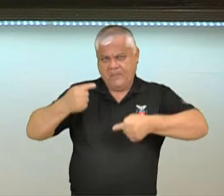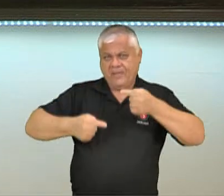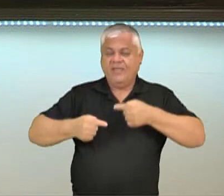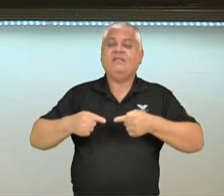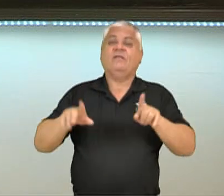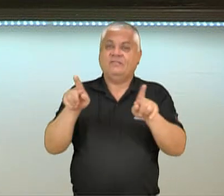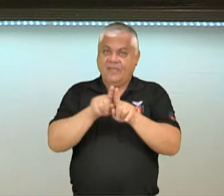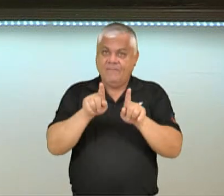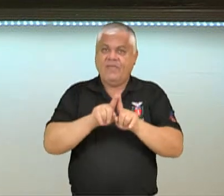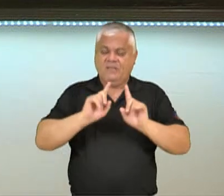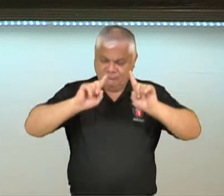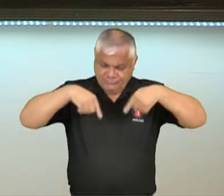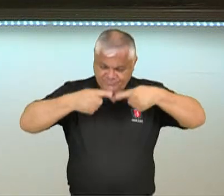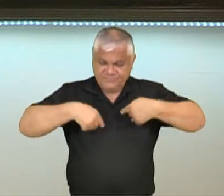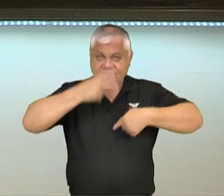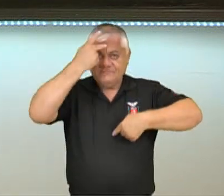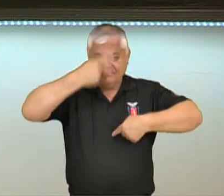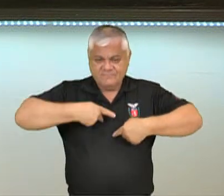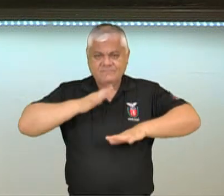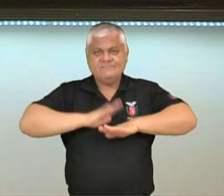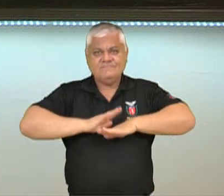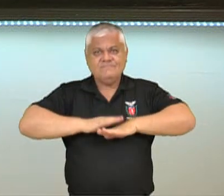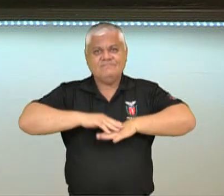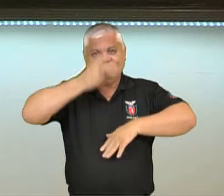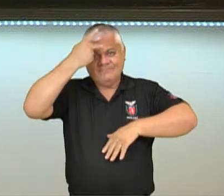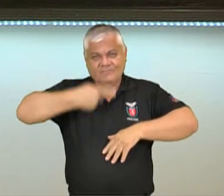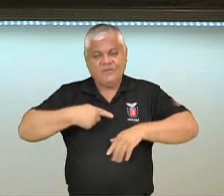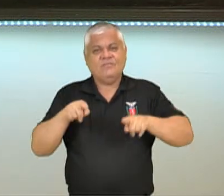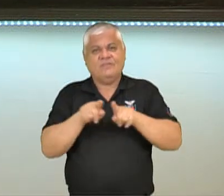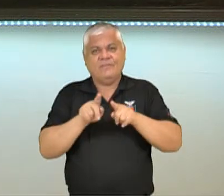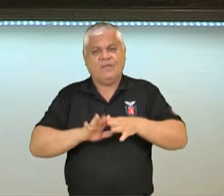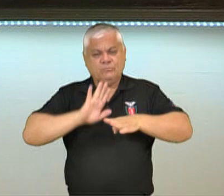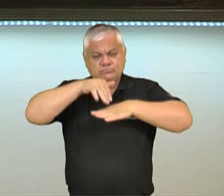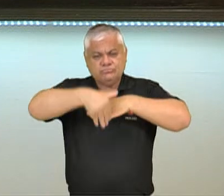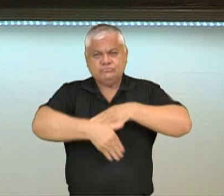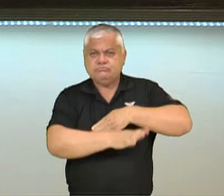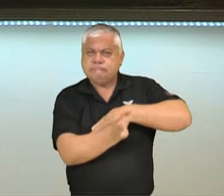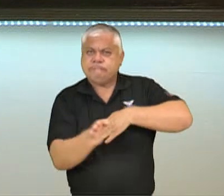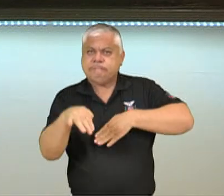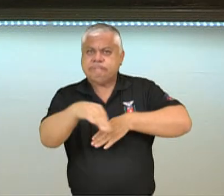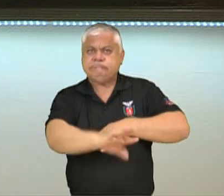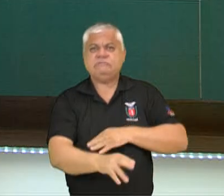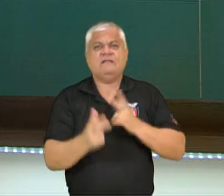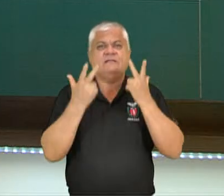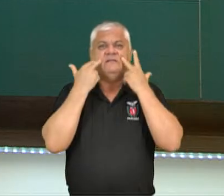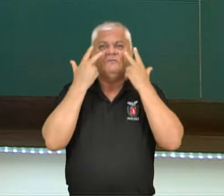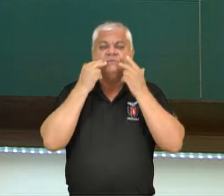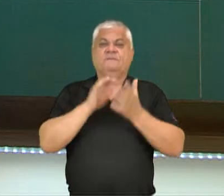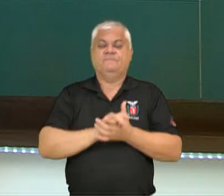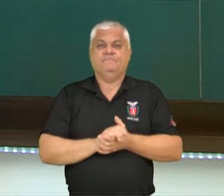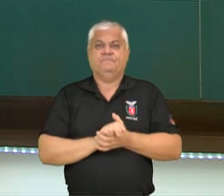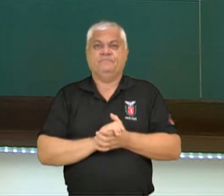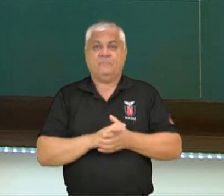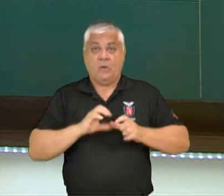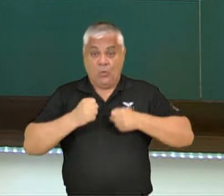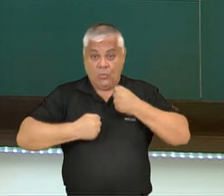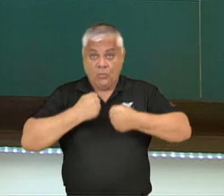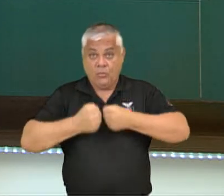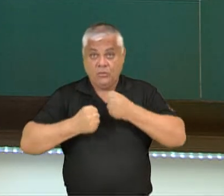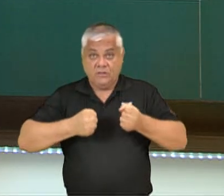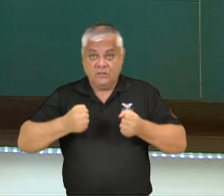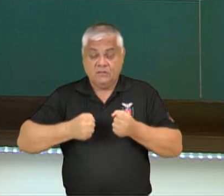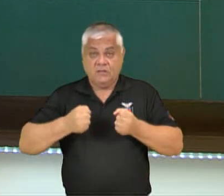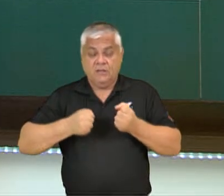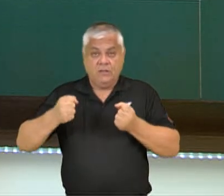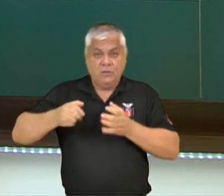tem que vencer os obstáculos naturais do terreno, tá? A corrida de orientação é um desporto em que